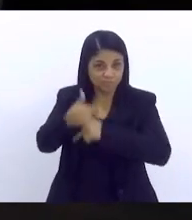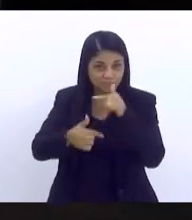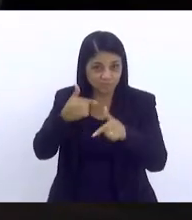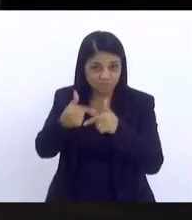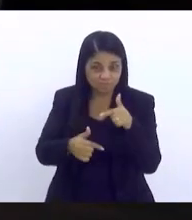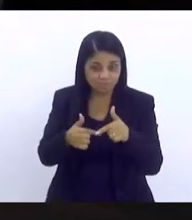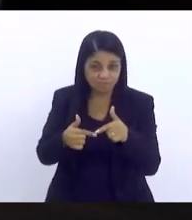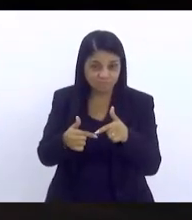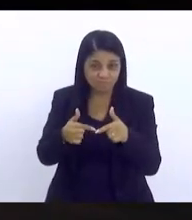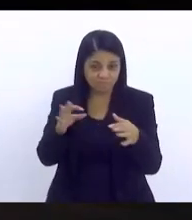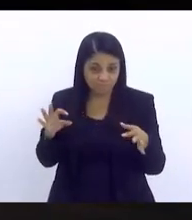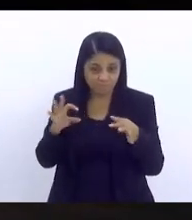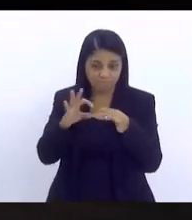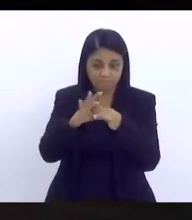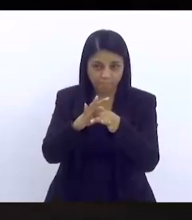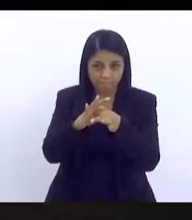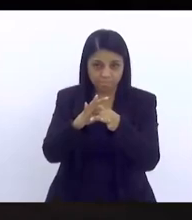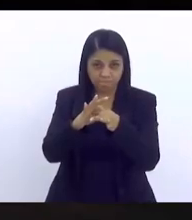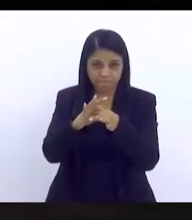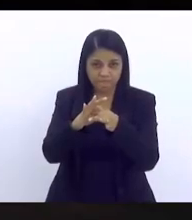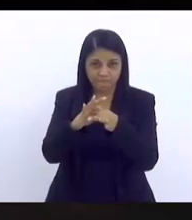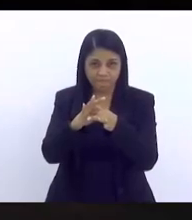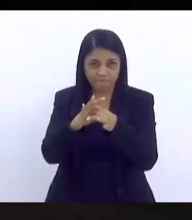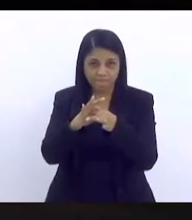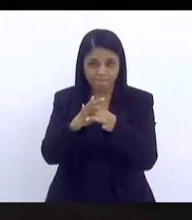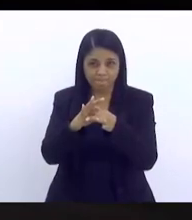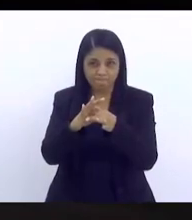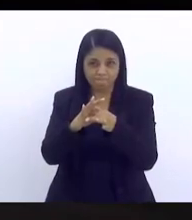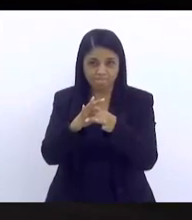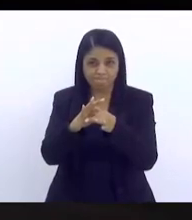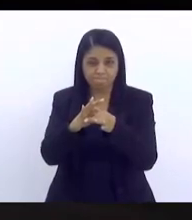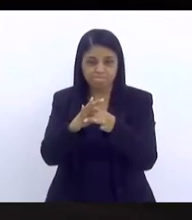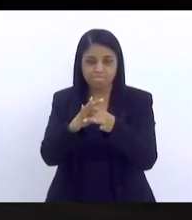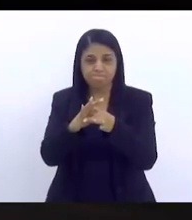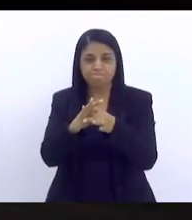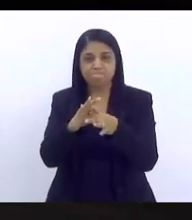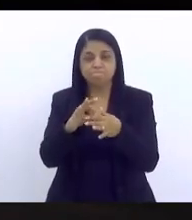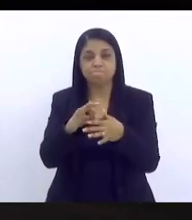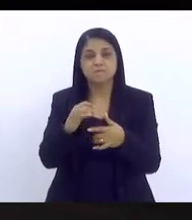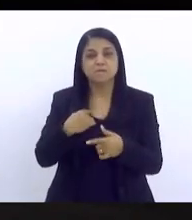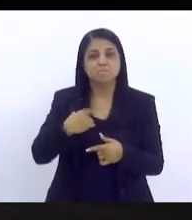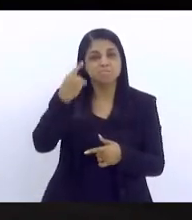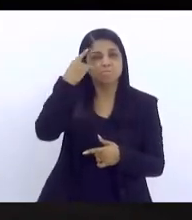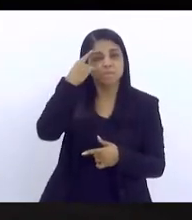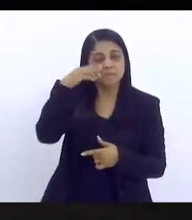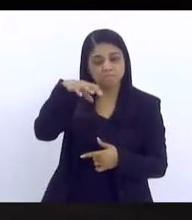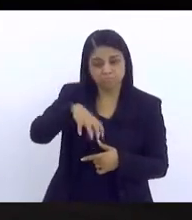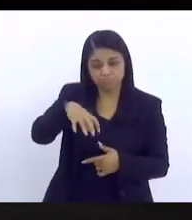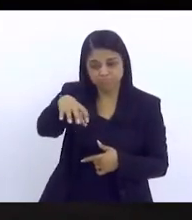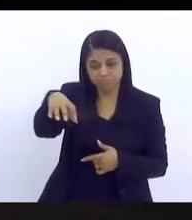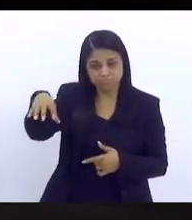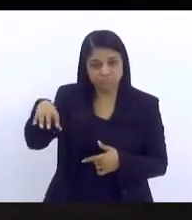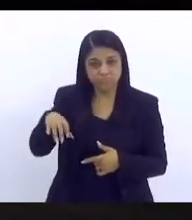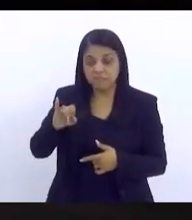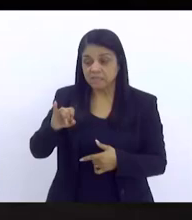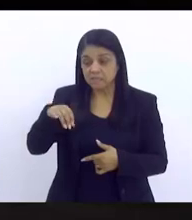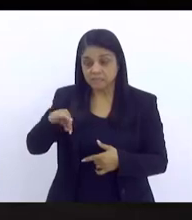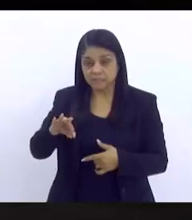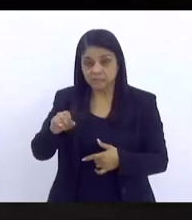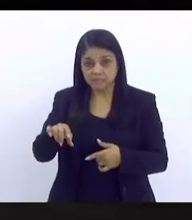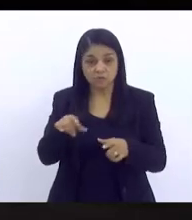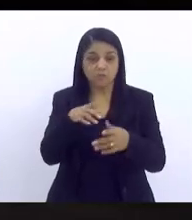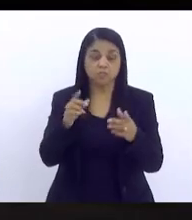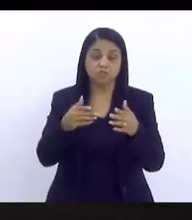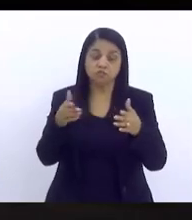dois agentes dessas, e pensar intersetorialidade também incluindo os movimentos sociais que a gente